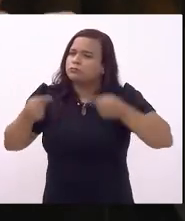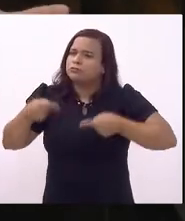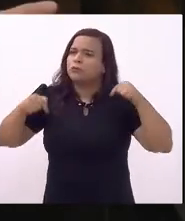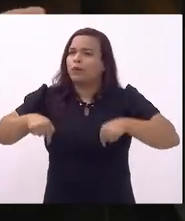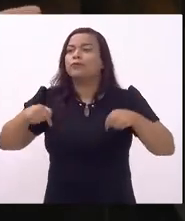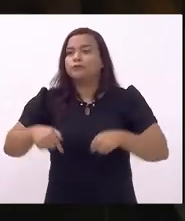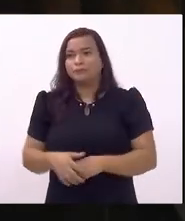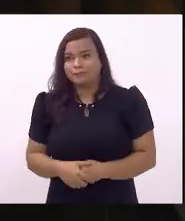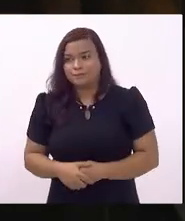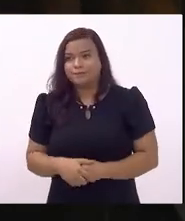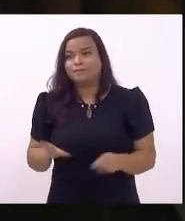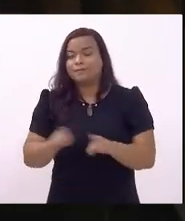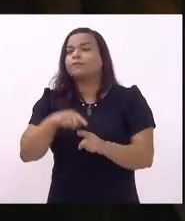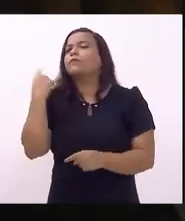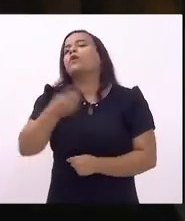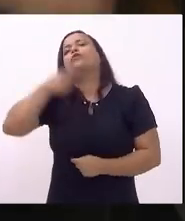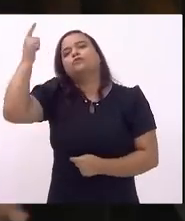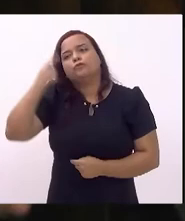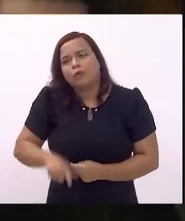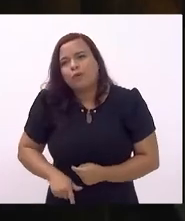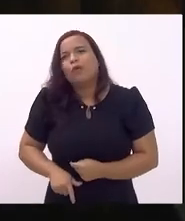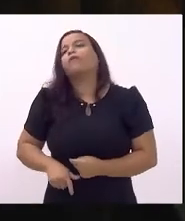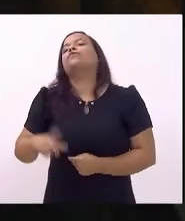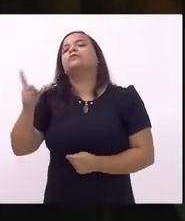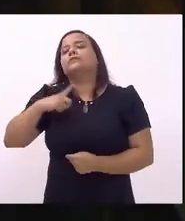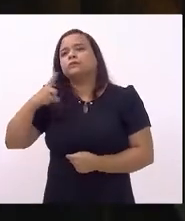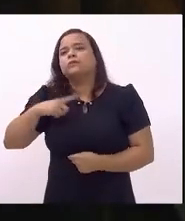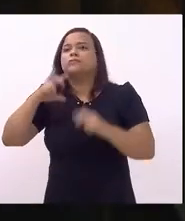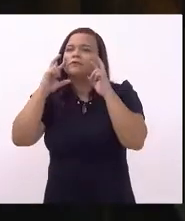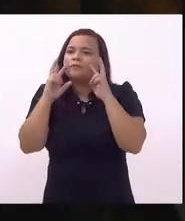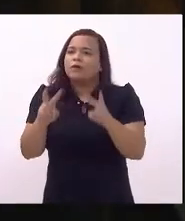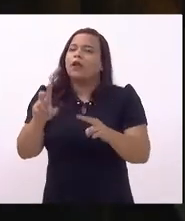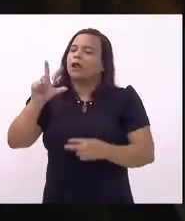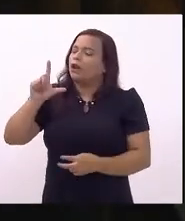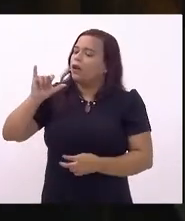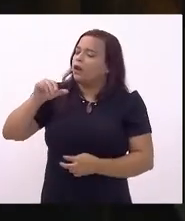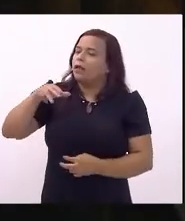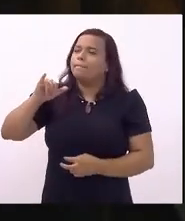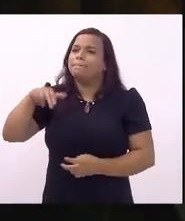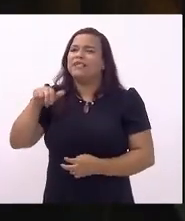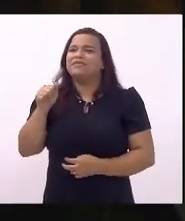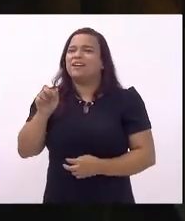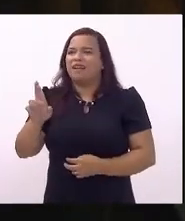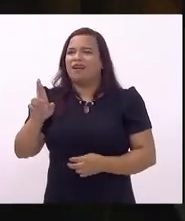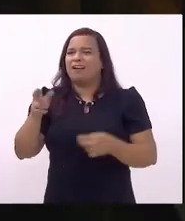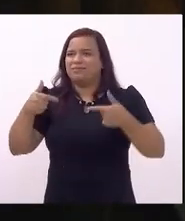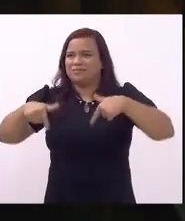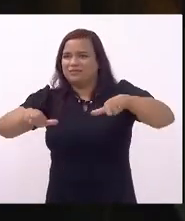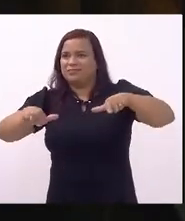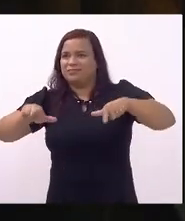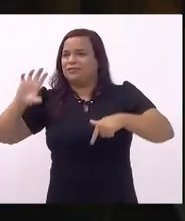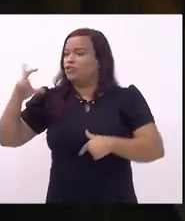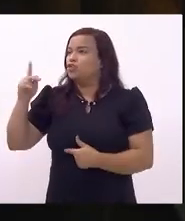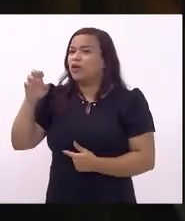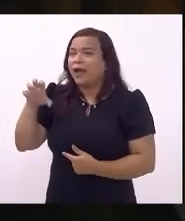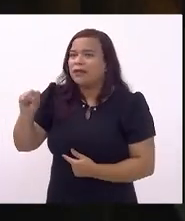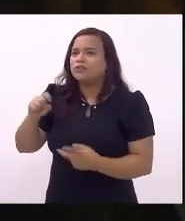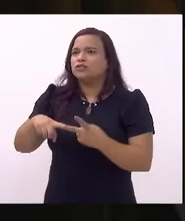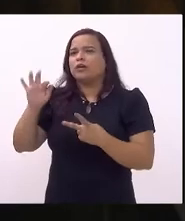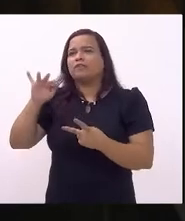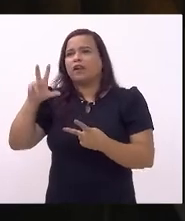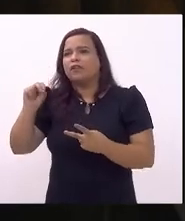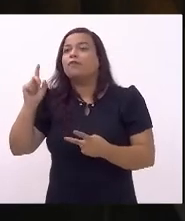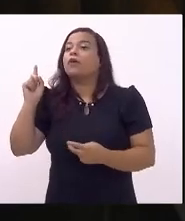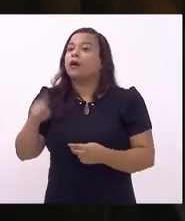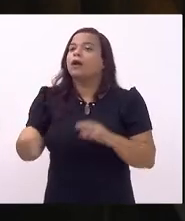mais agora nós estamos novamente pendurados em uma liminar Charles e Flávio é uma liminar do ministro